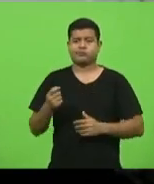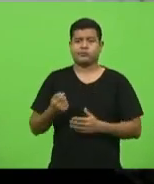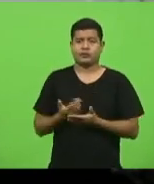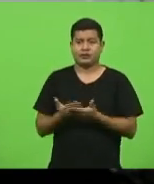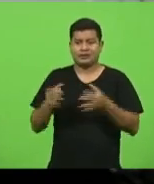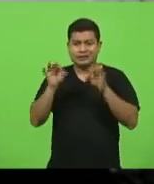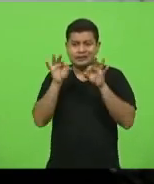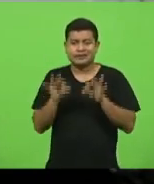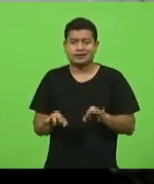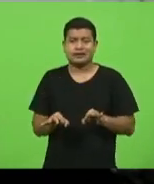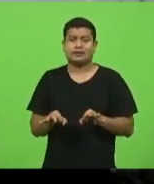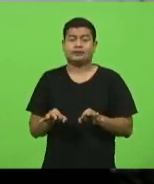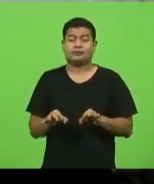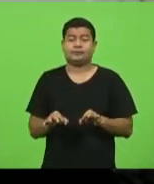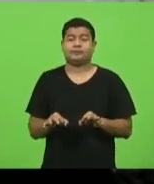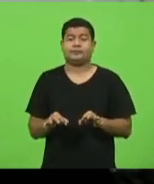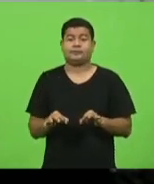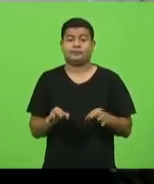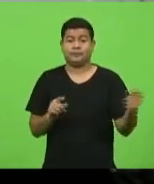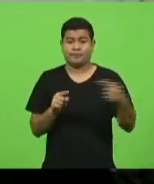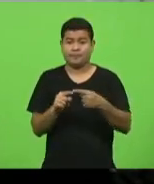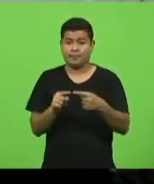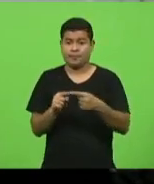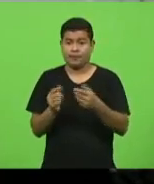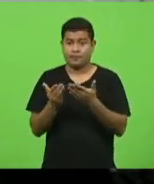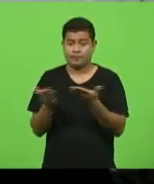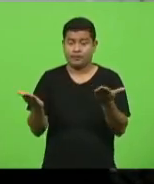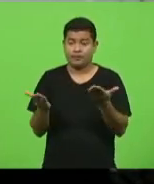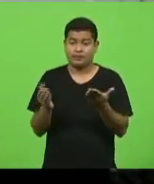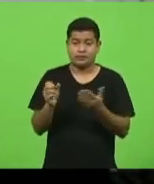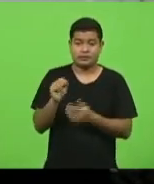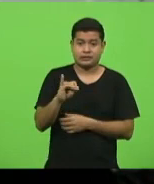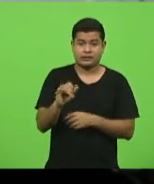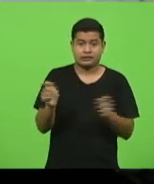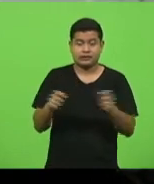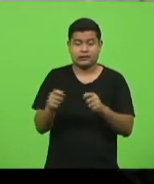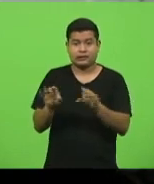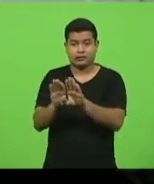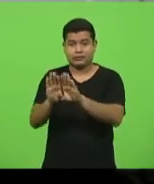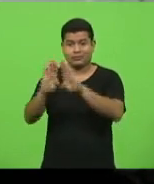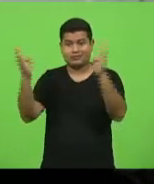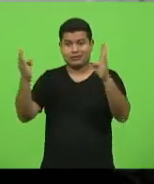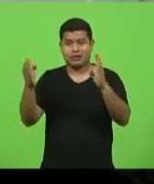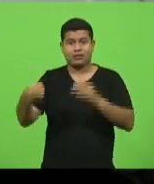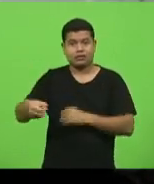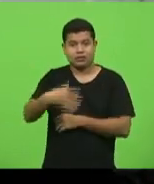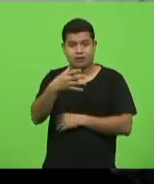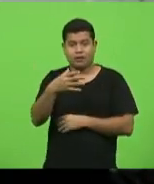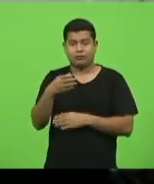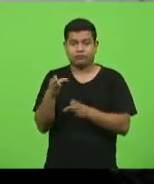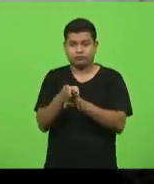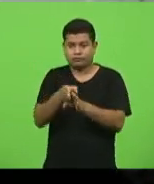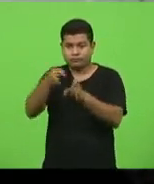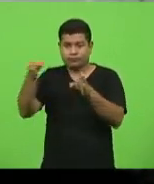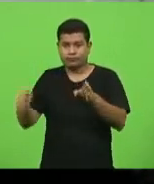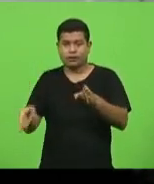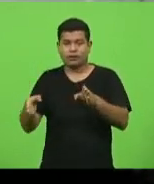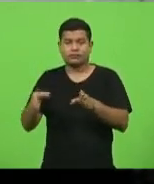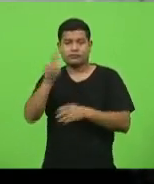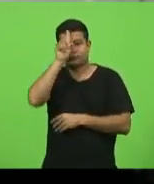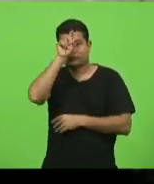no que tange, por exemplo, a abertura da nova ala do Hospital Tereza Ramos em sua